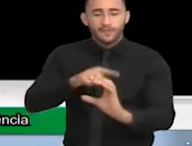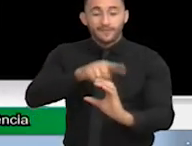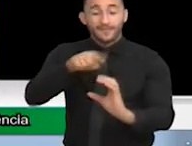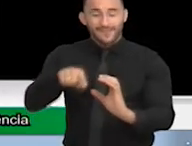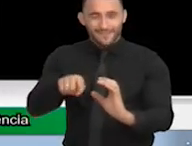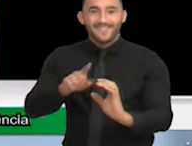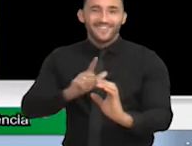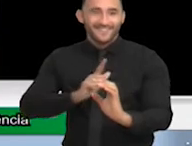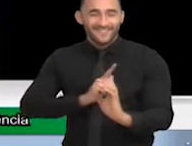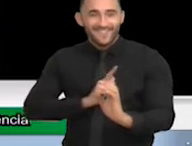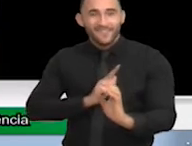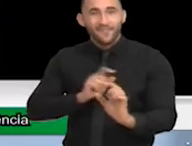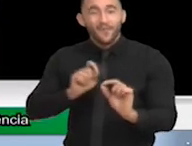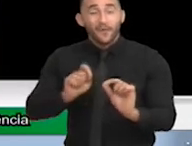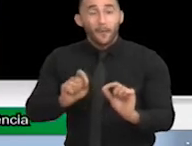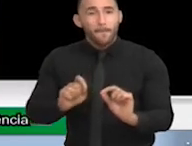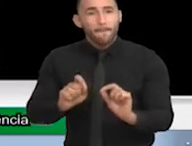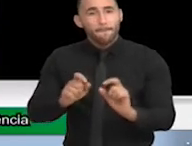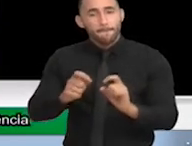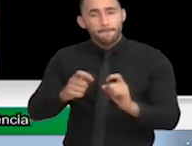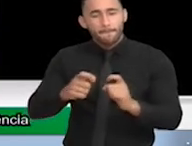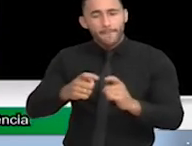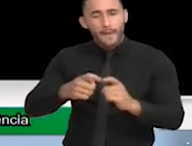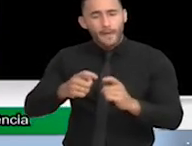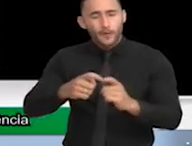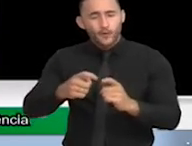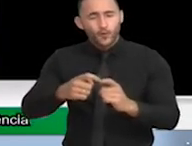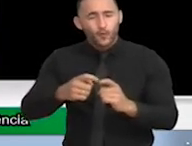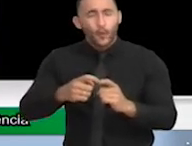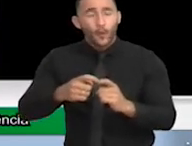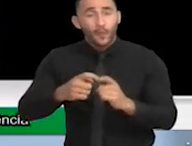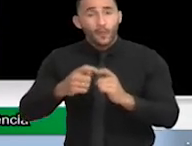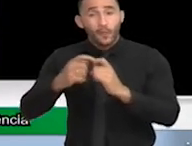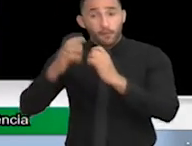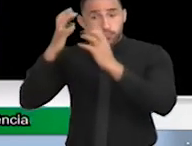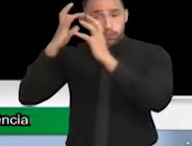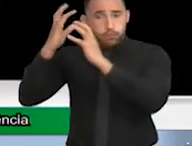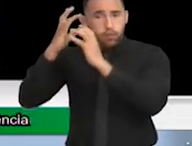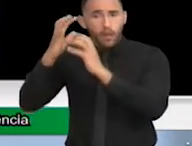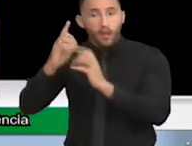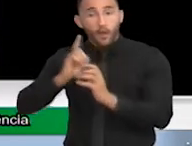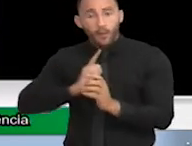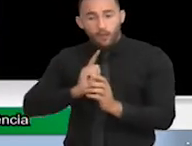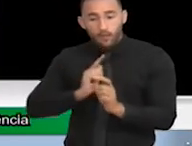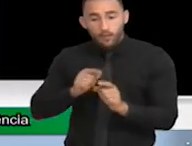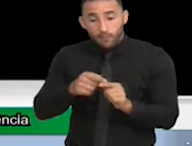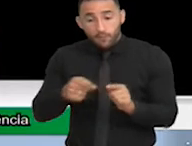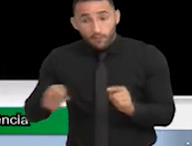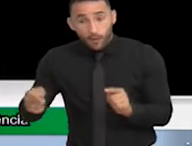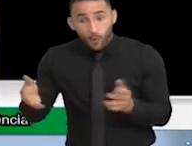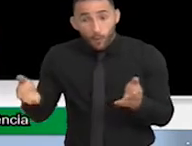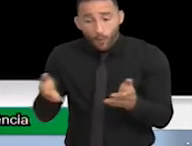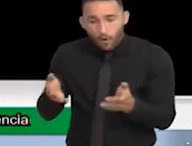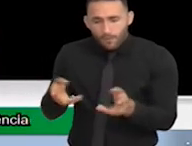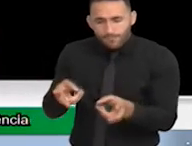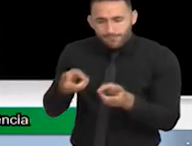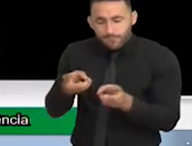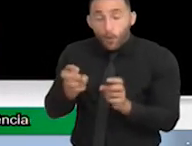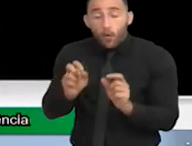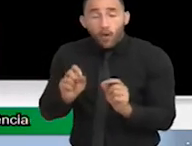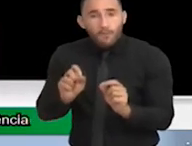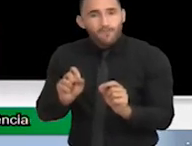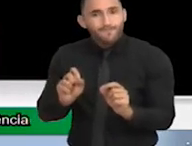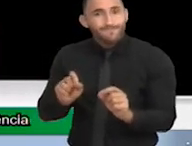O médico neuropediatra que atendeu ele durante essa semana ficou muito feliz em ver a melhora dele, do